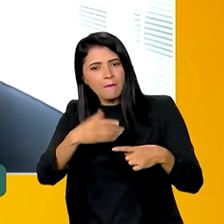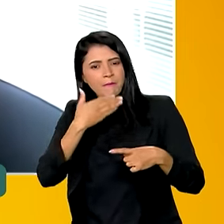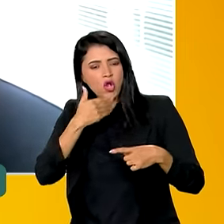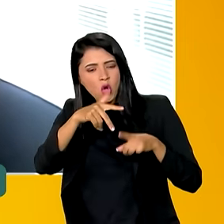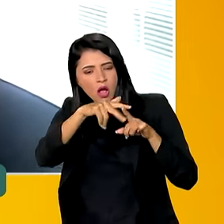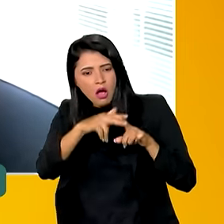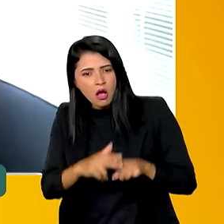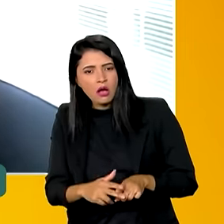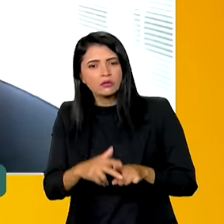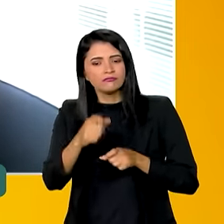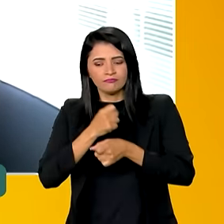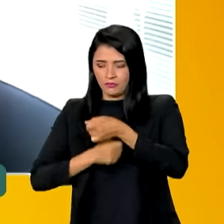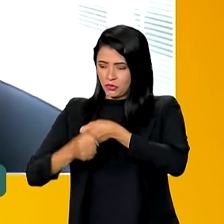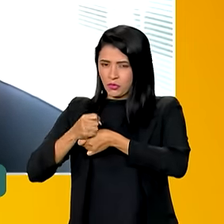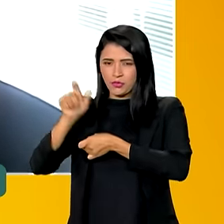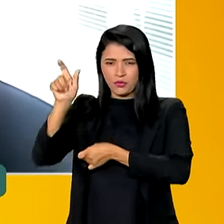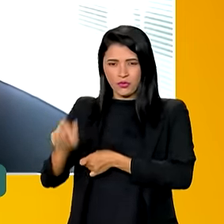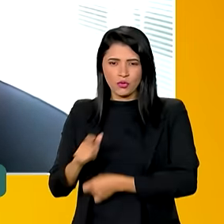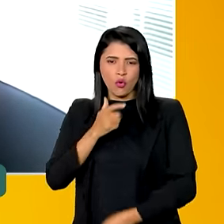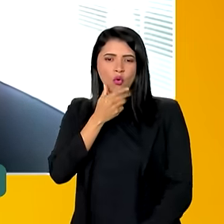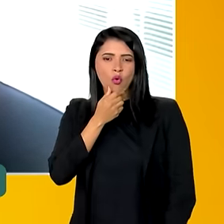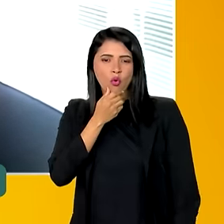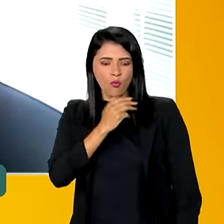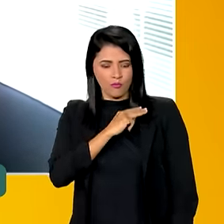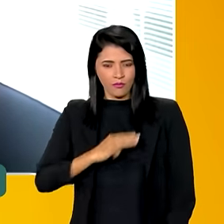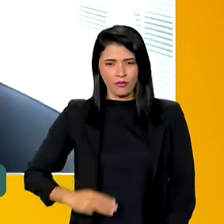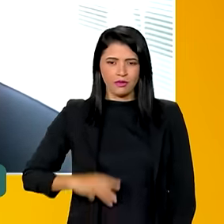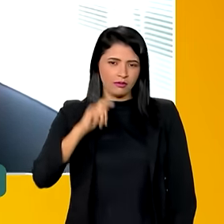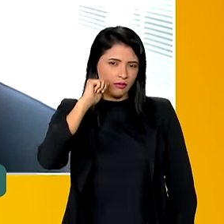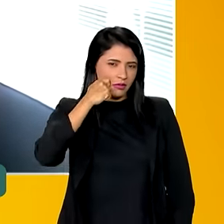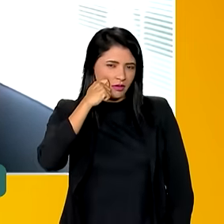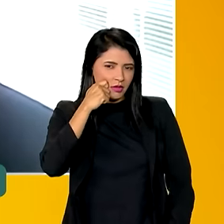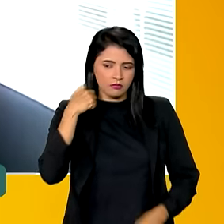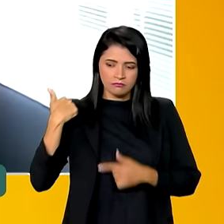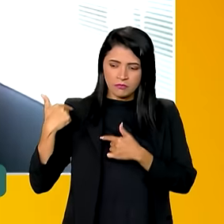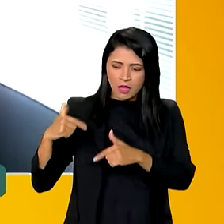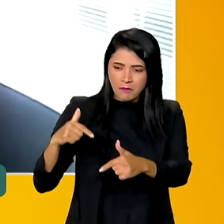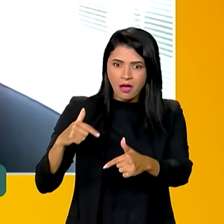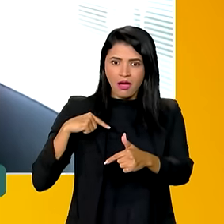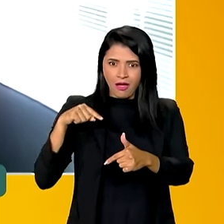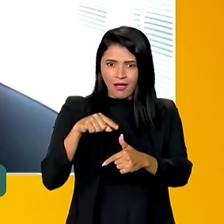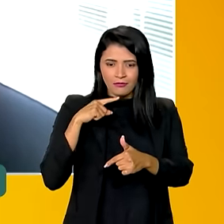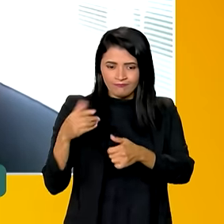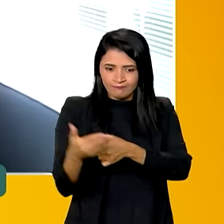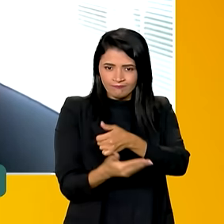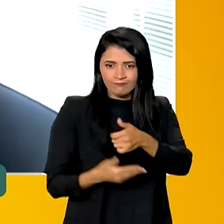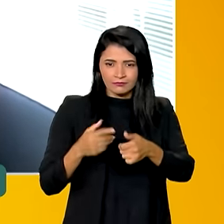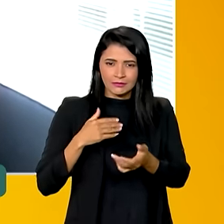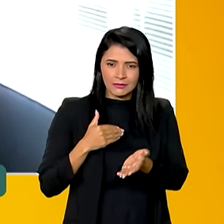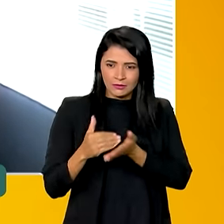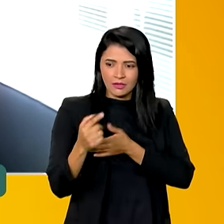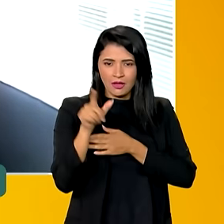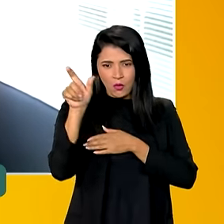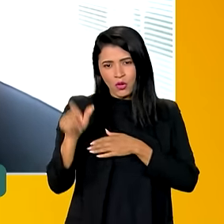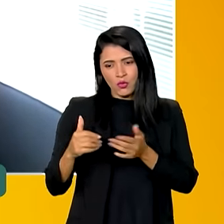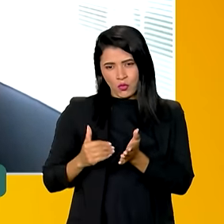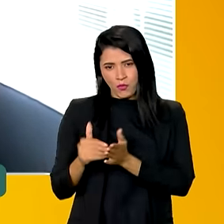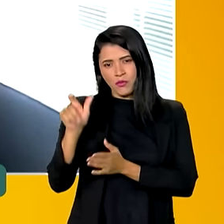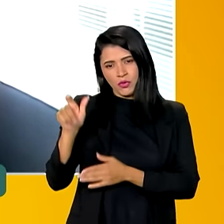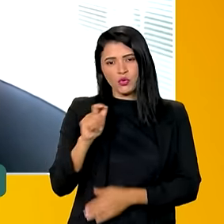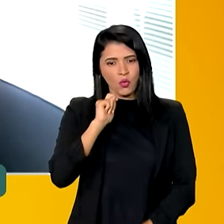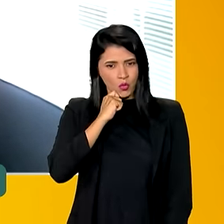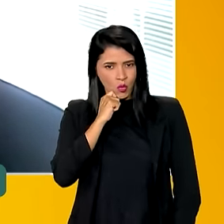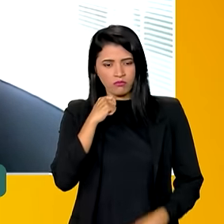ontem o ministro Silvio de Almeida, através de uma grande ação que estamos fazendo desde o início da gestão do